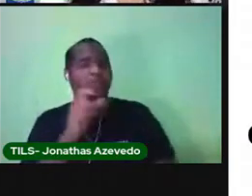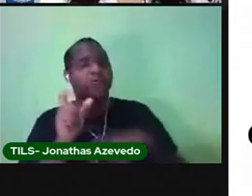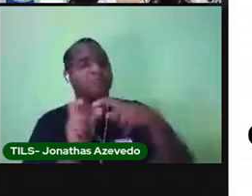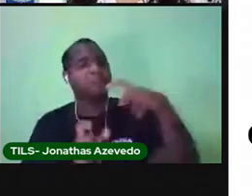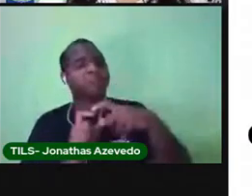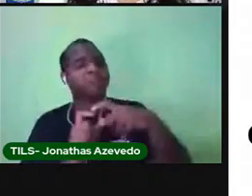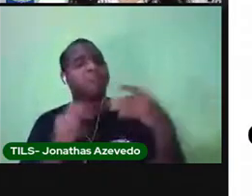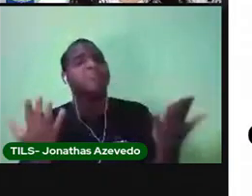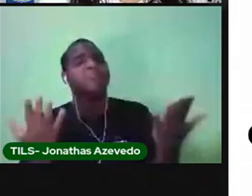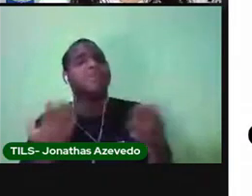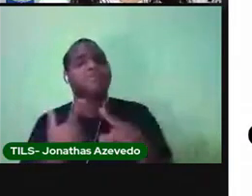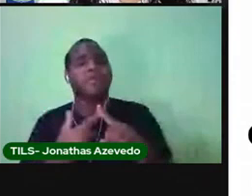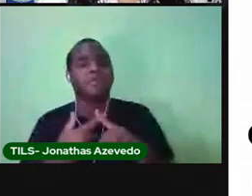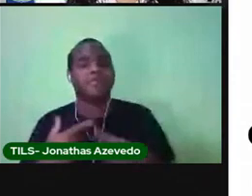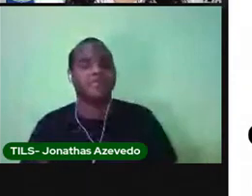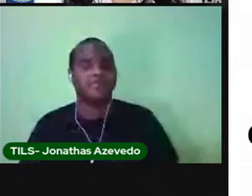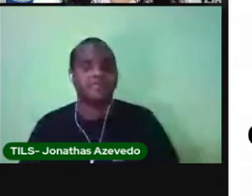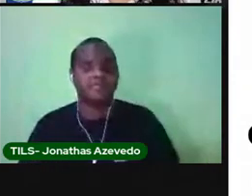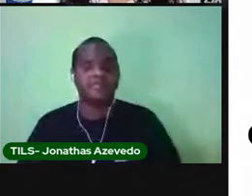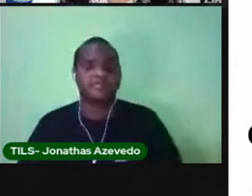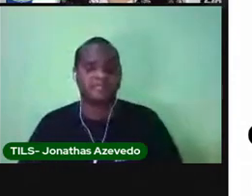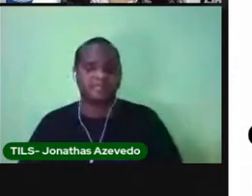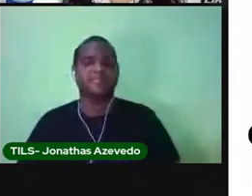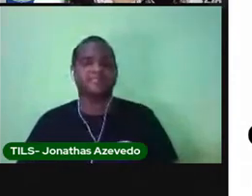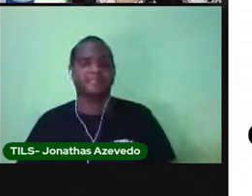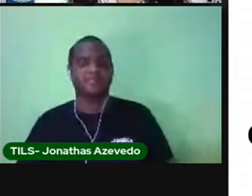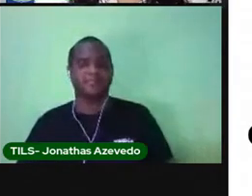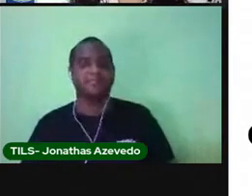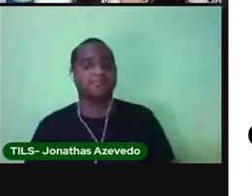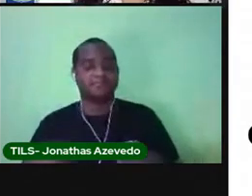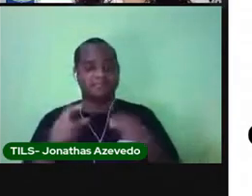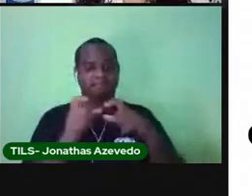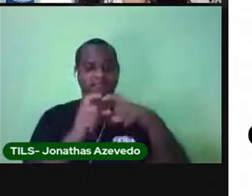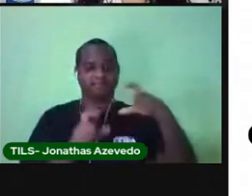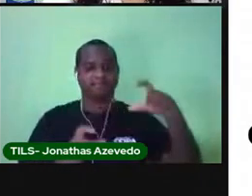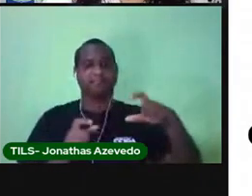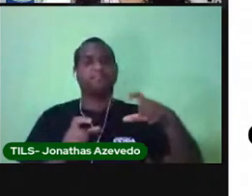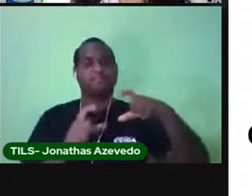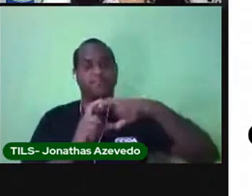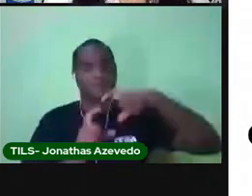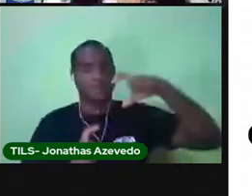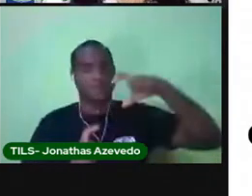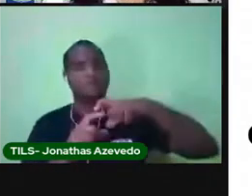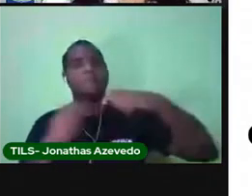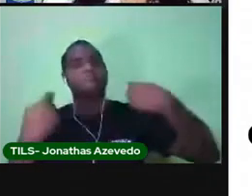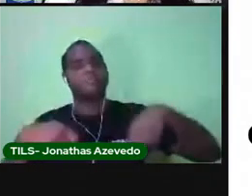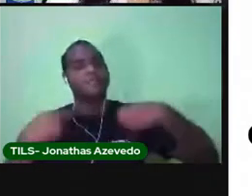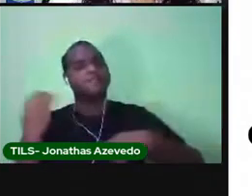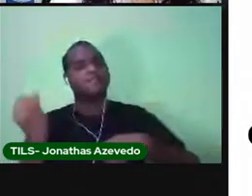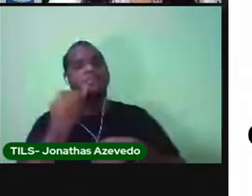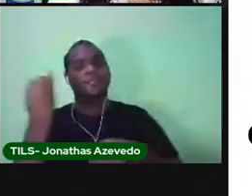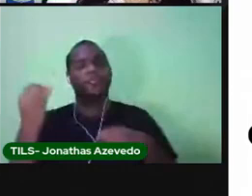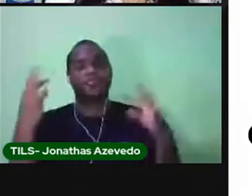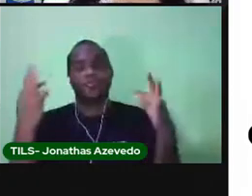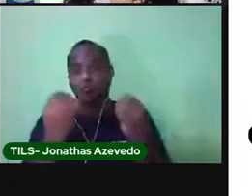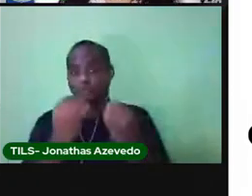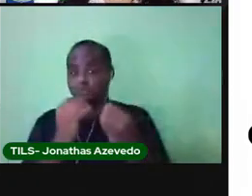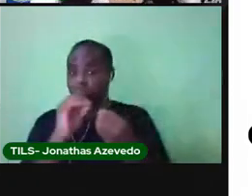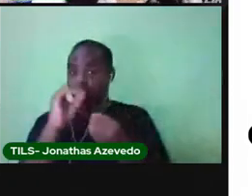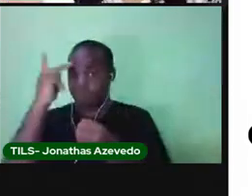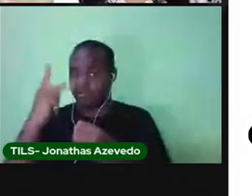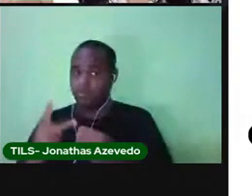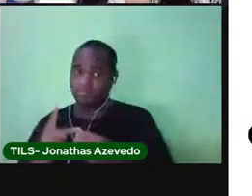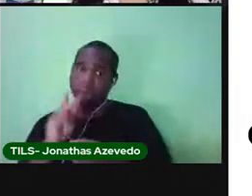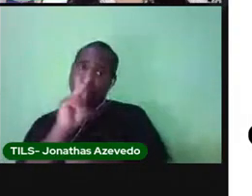O cartão de vacinação, ele deve ser preenchido com todos os seus dados pessoais na parte da frente do